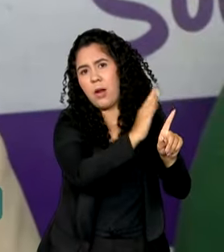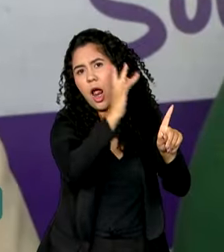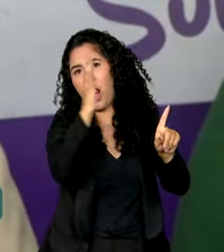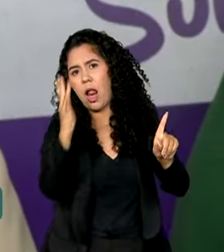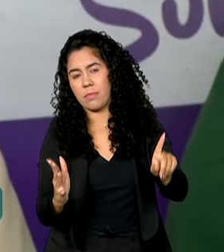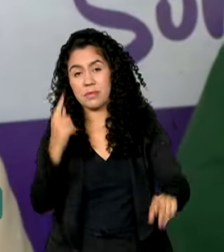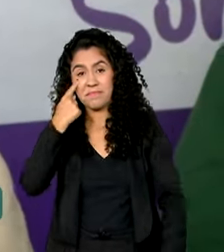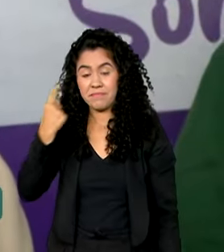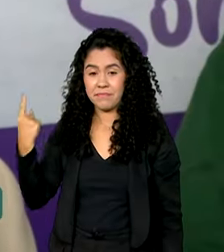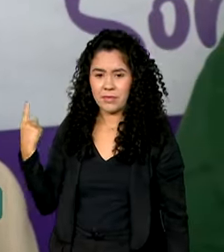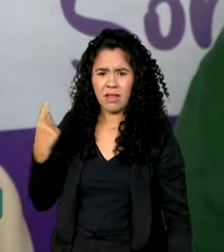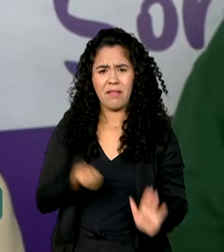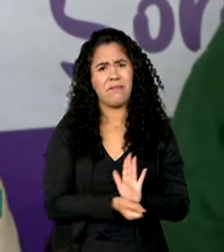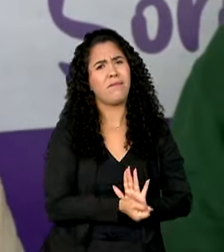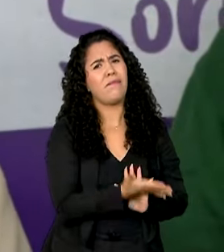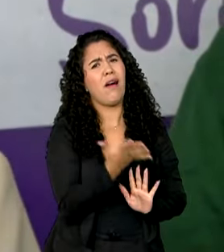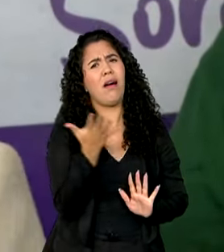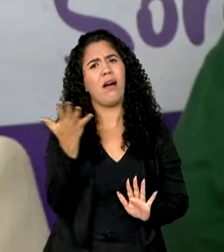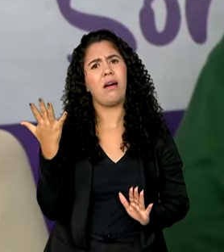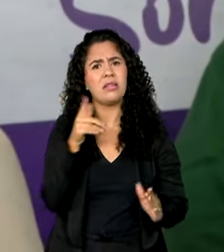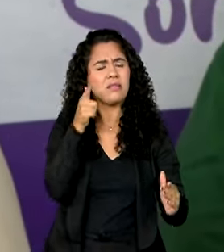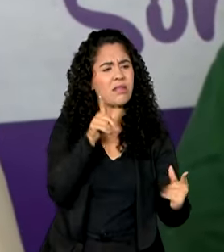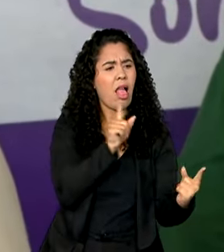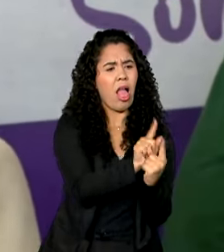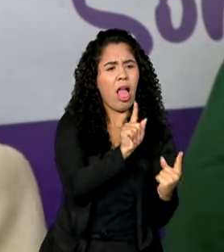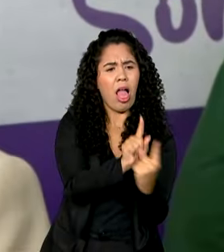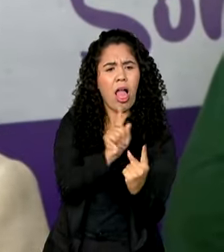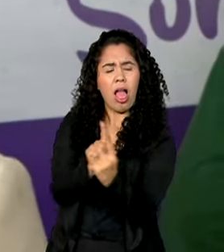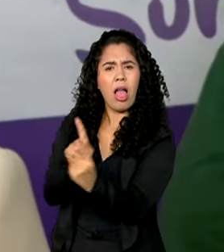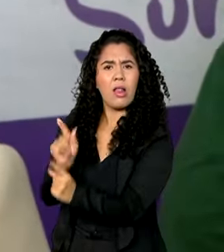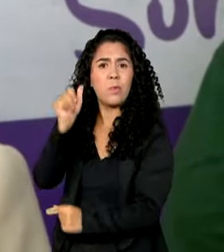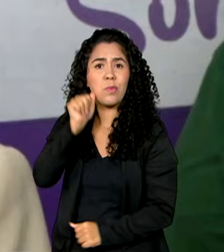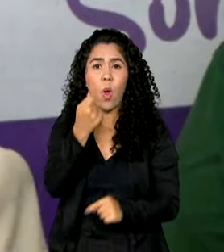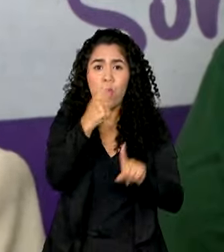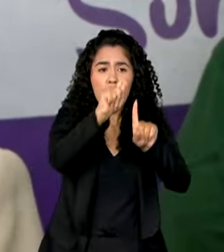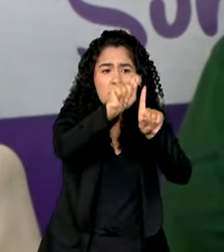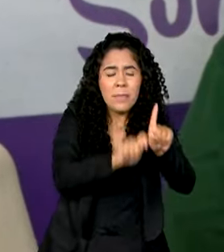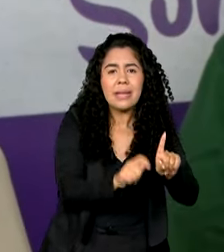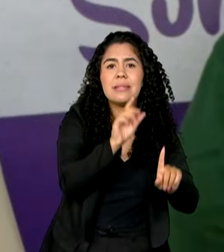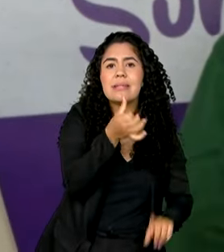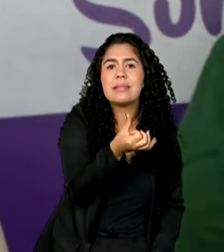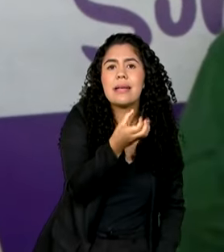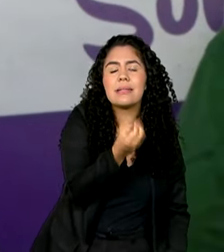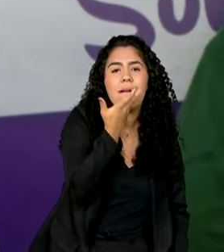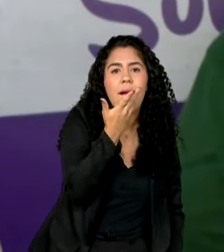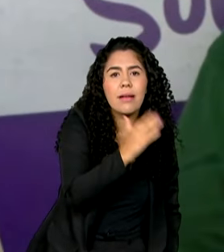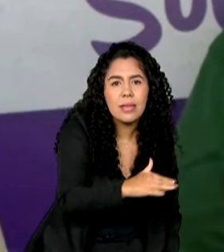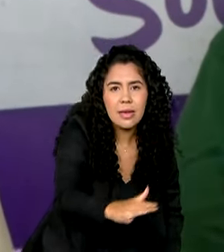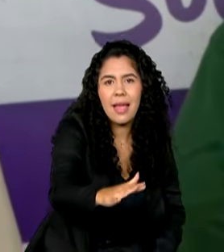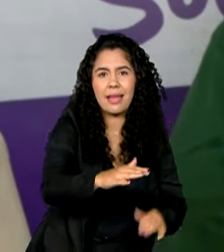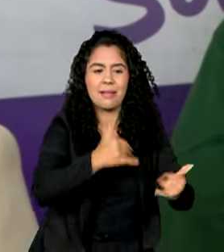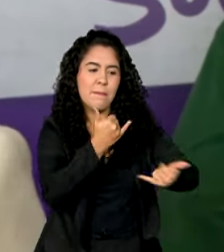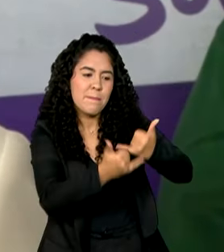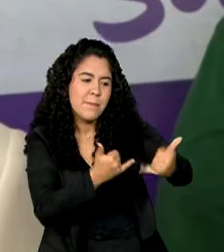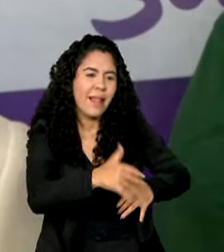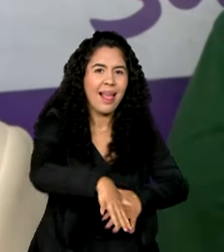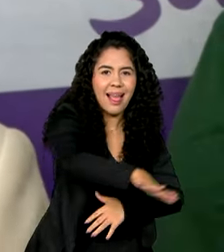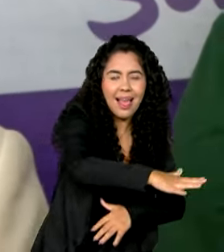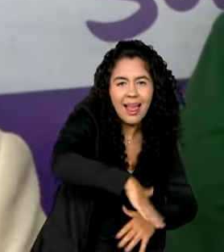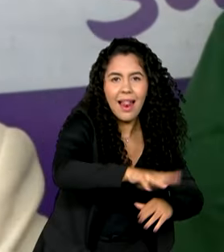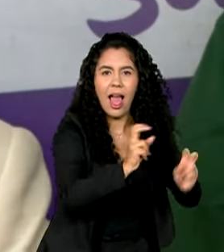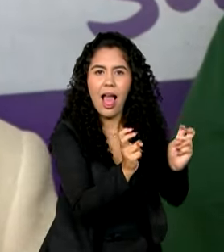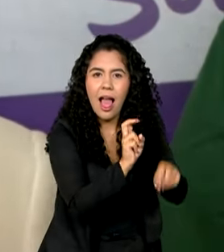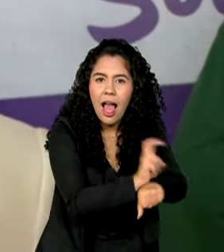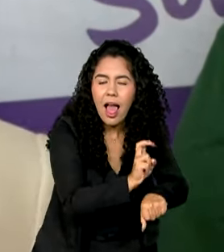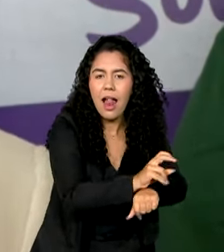São muitas mulheres já atendidas, em um mês, 60 crianças, né, na brinquedo creche. Então, você